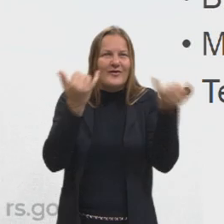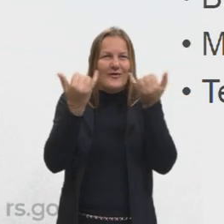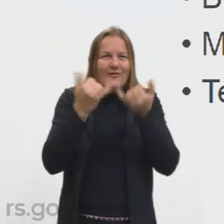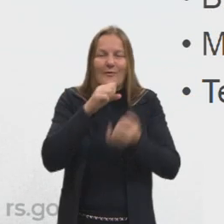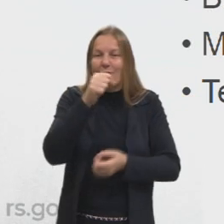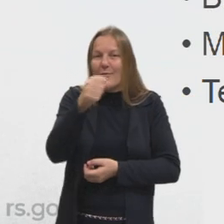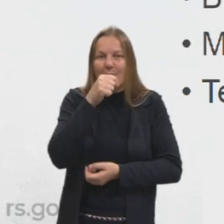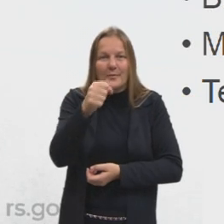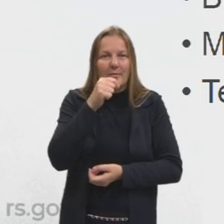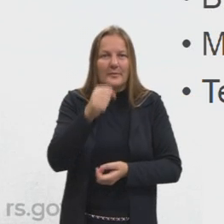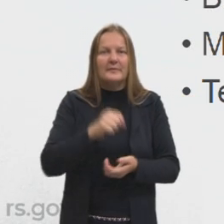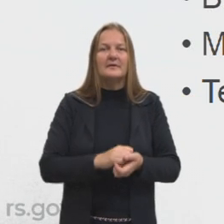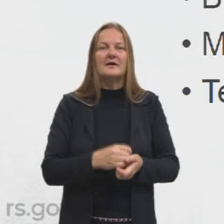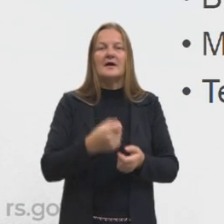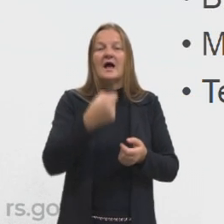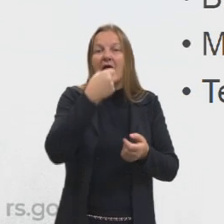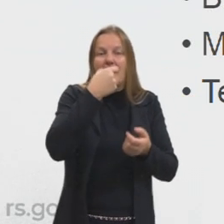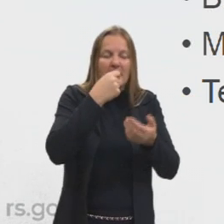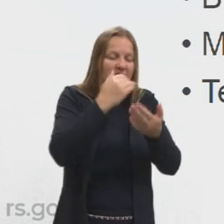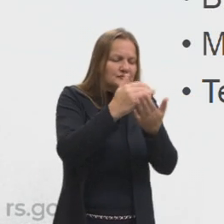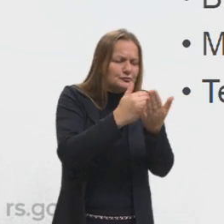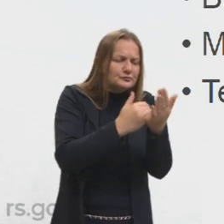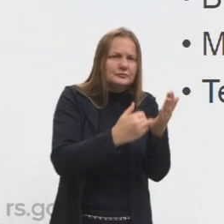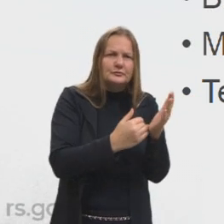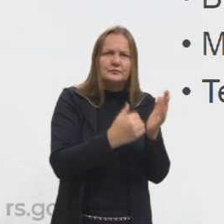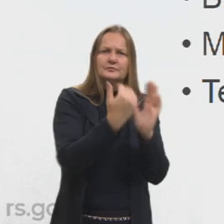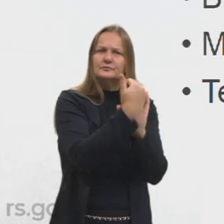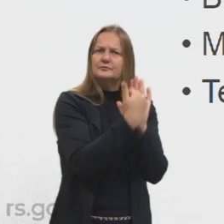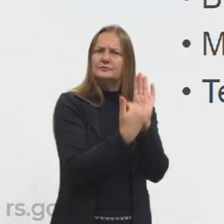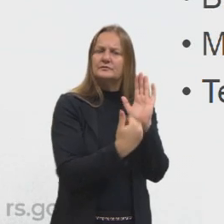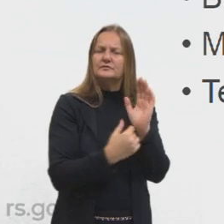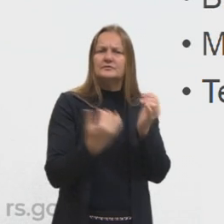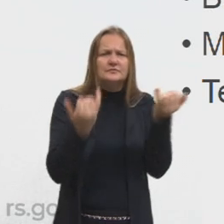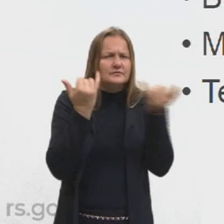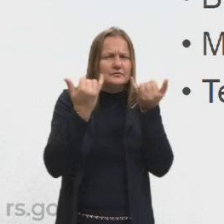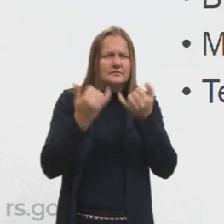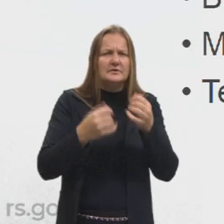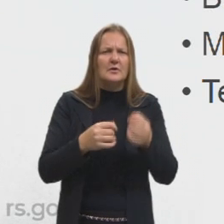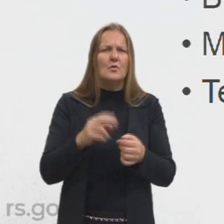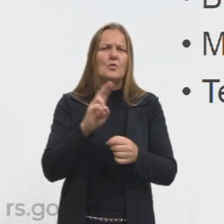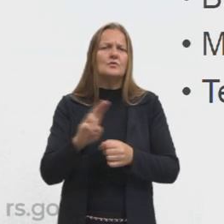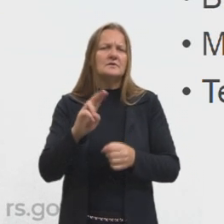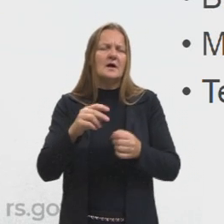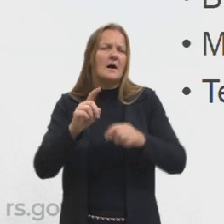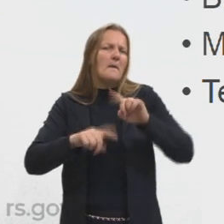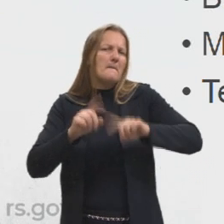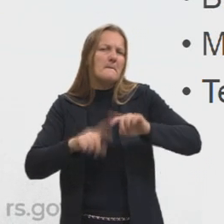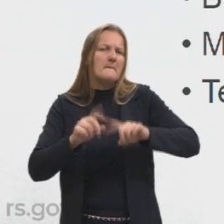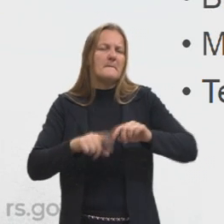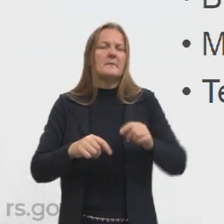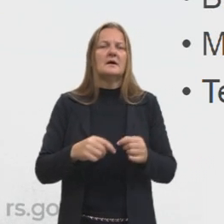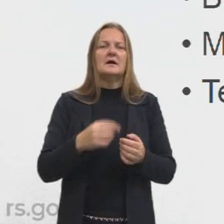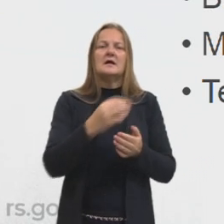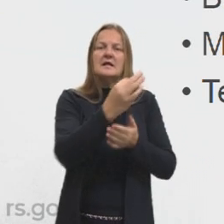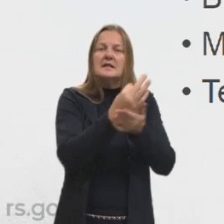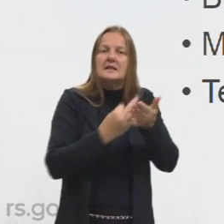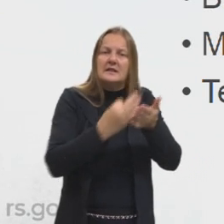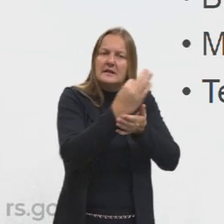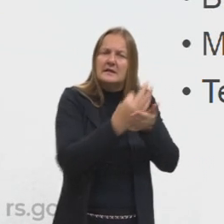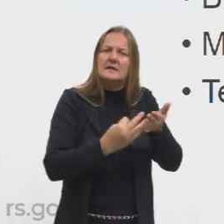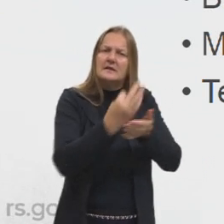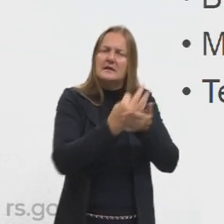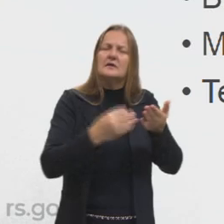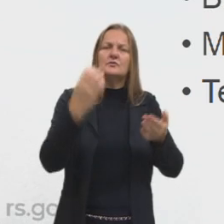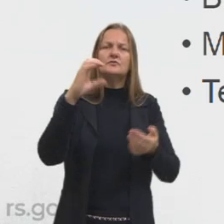as bulas, manuais de instruções, textos científicos. Eu não consigo